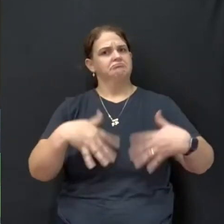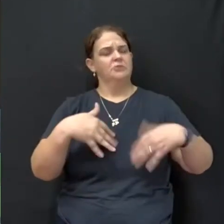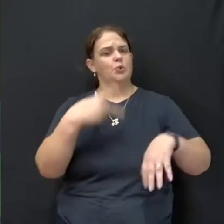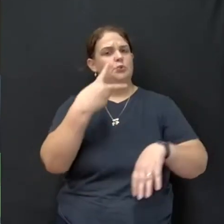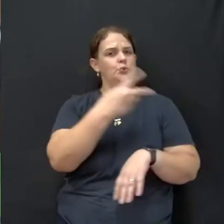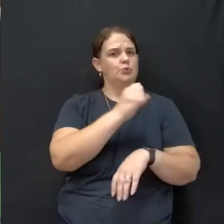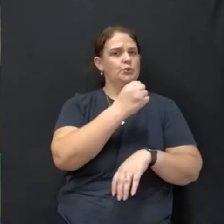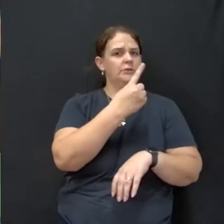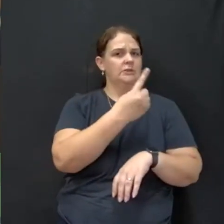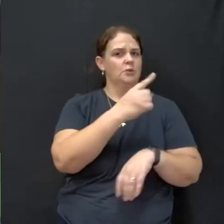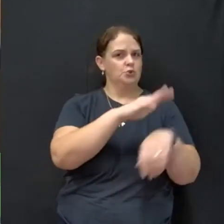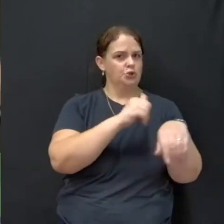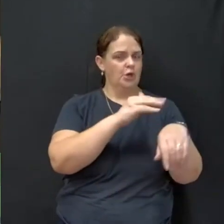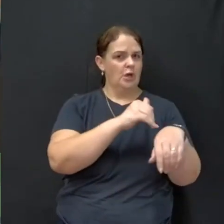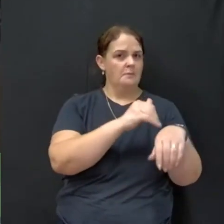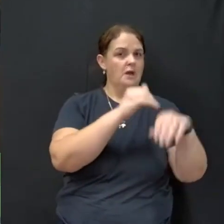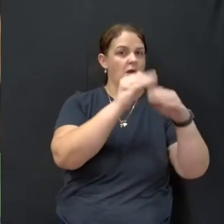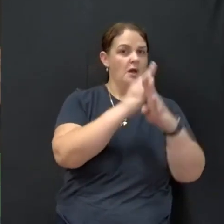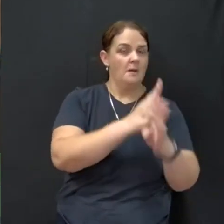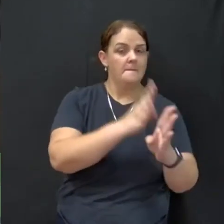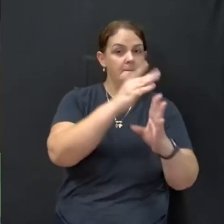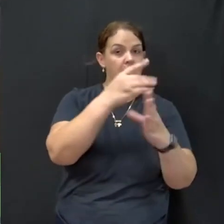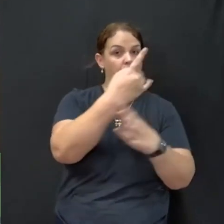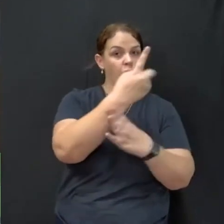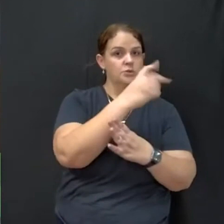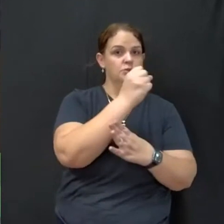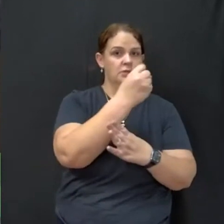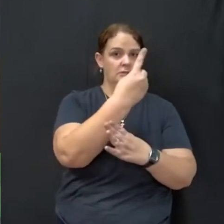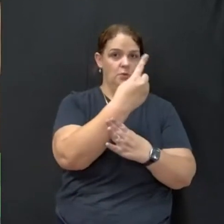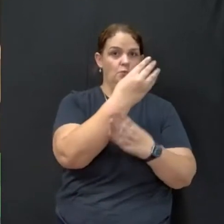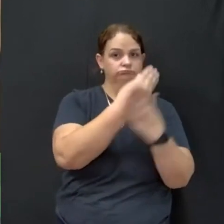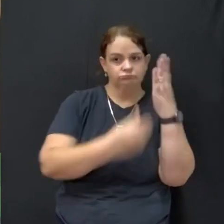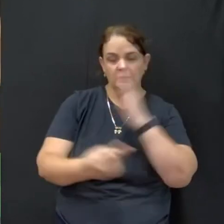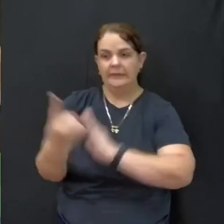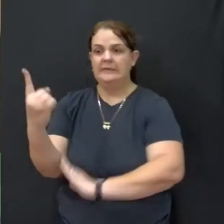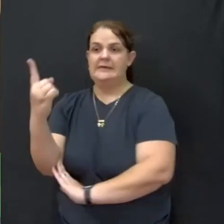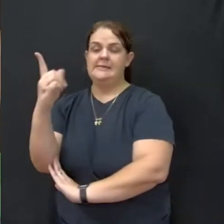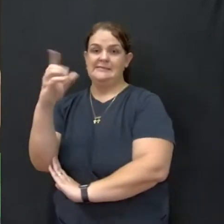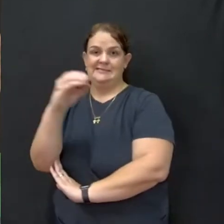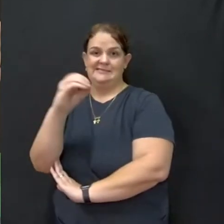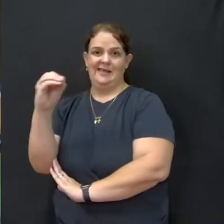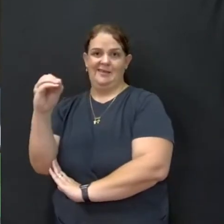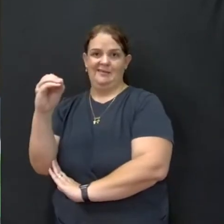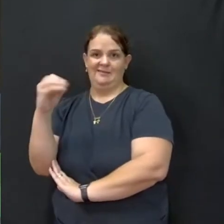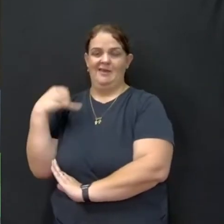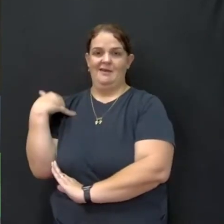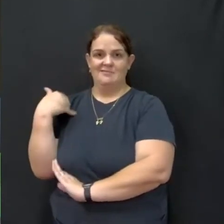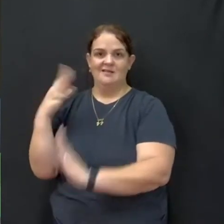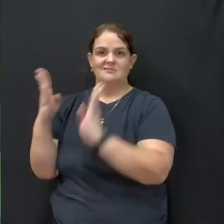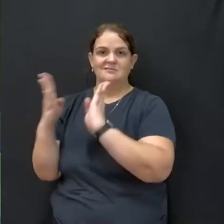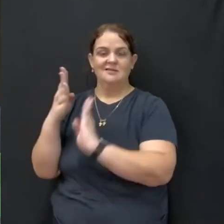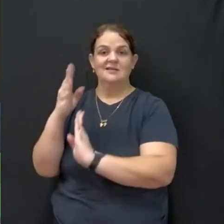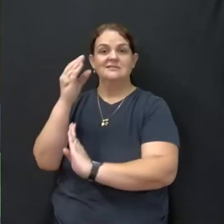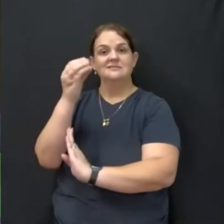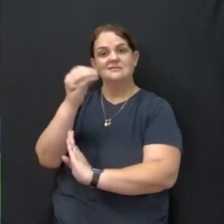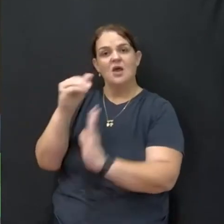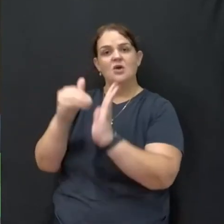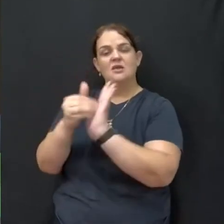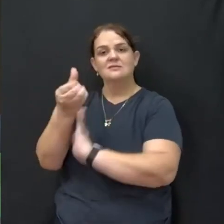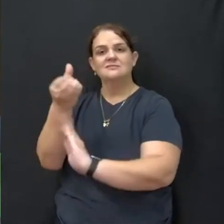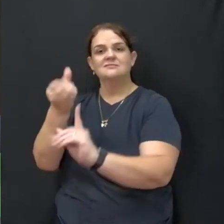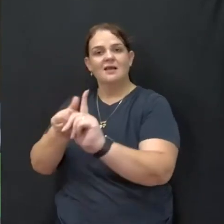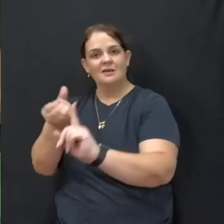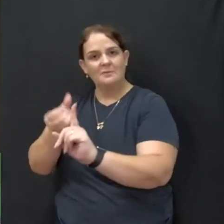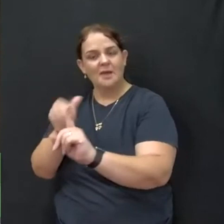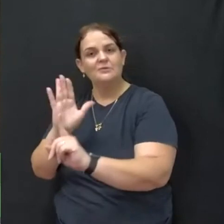e só de crianças de 0 a 6 meses, já inscrito, aguardando